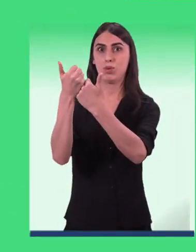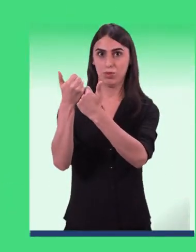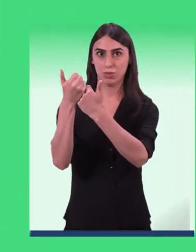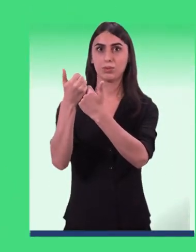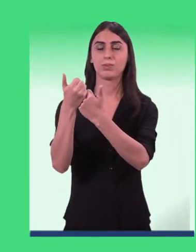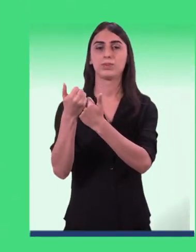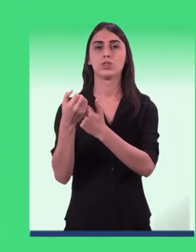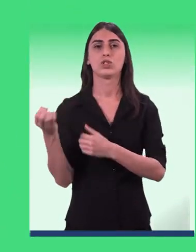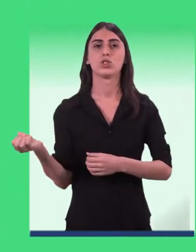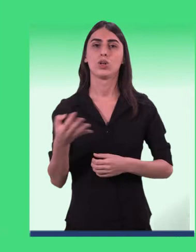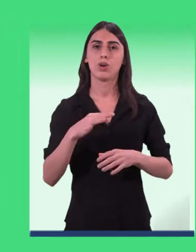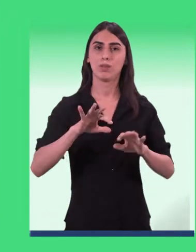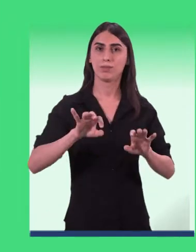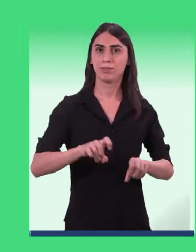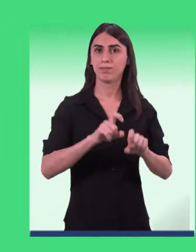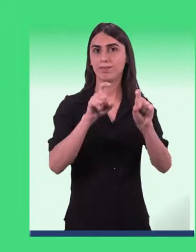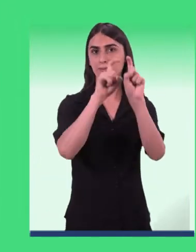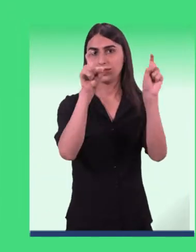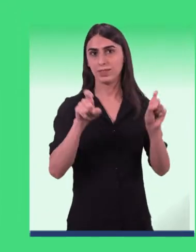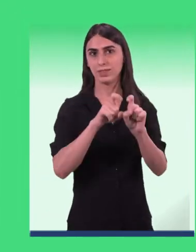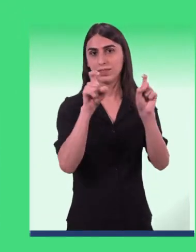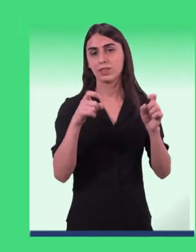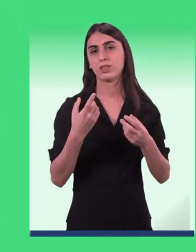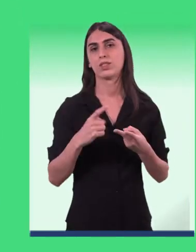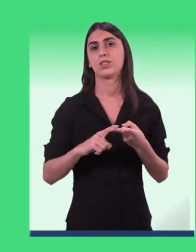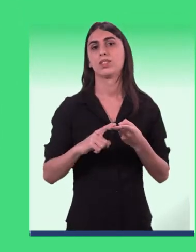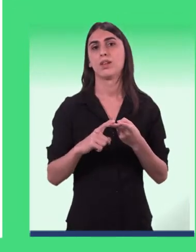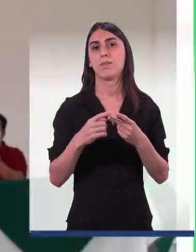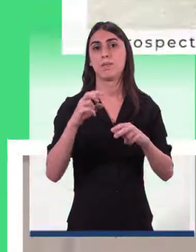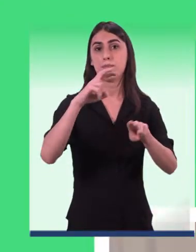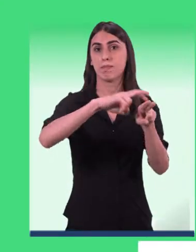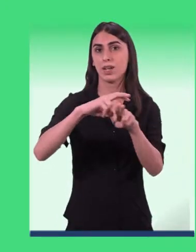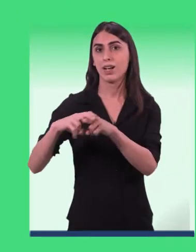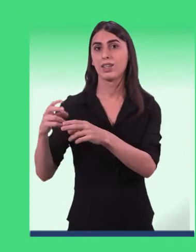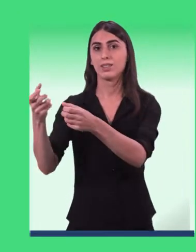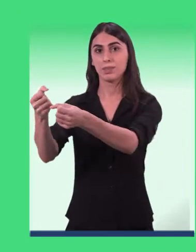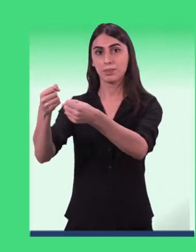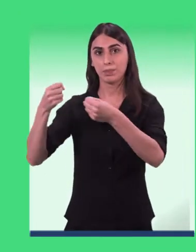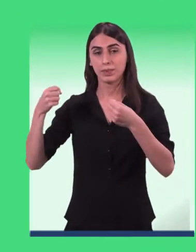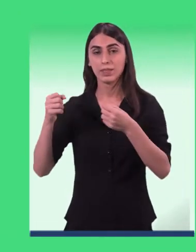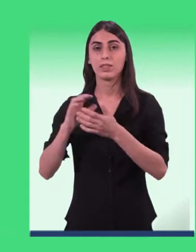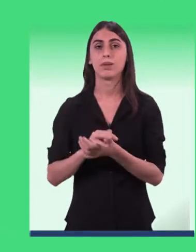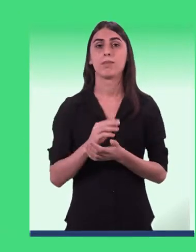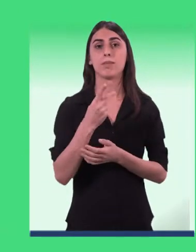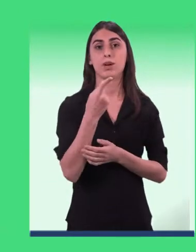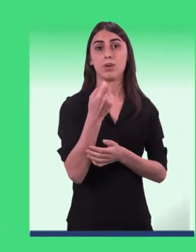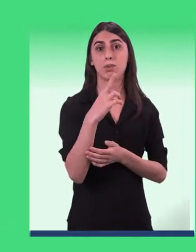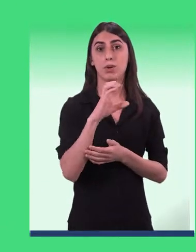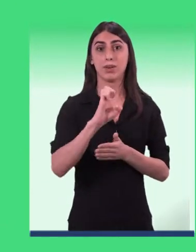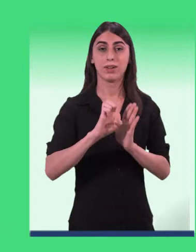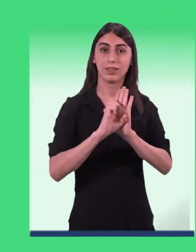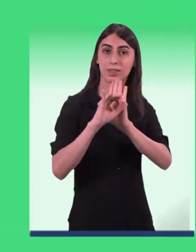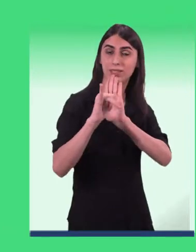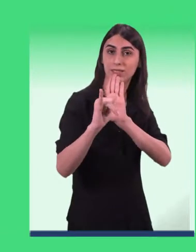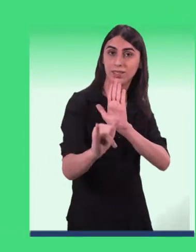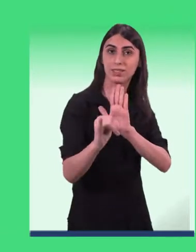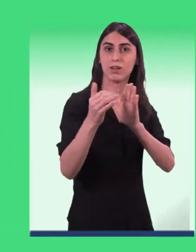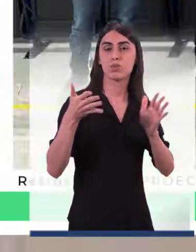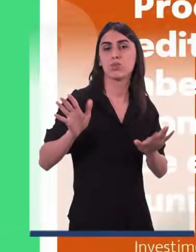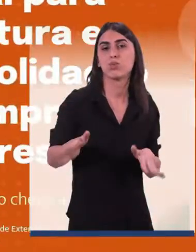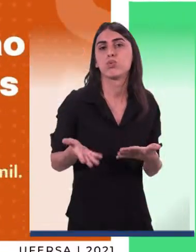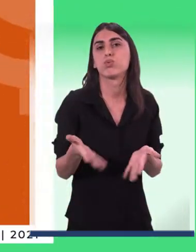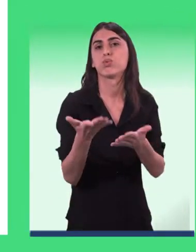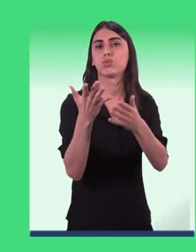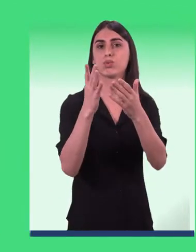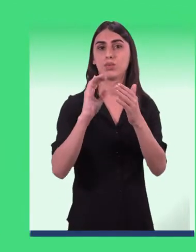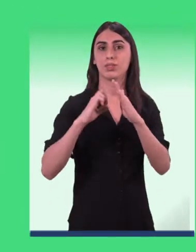equipadas com novos computadores, mesas, cadeiras e armários. Além disso, a PROEC lançou um edital específico para